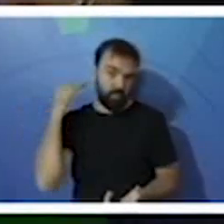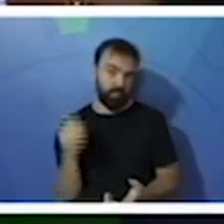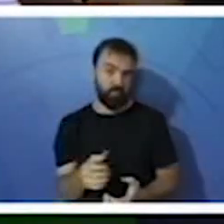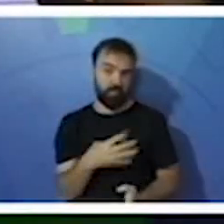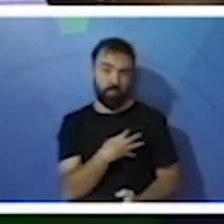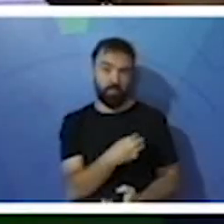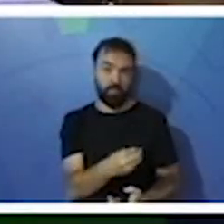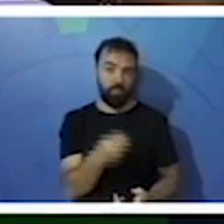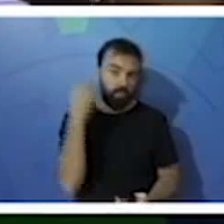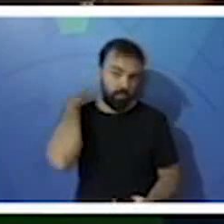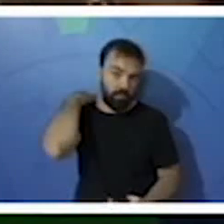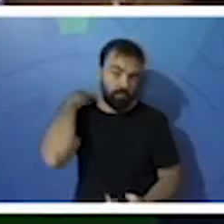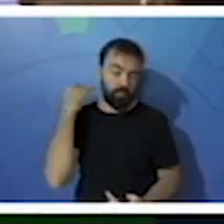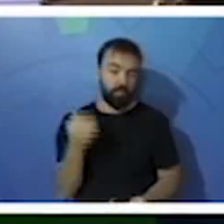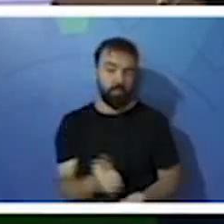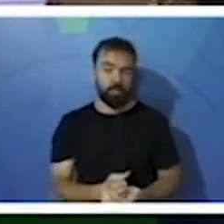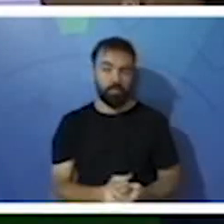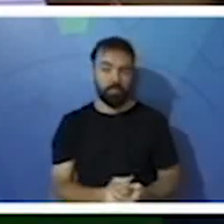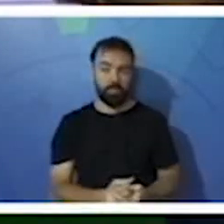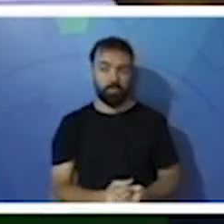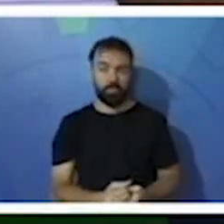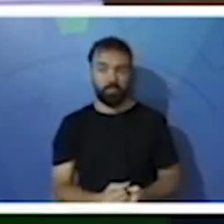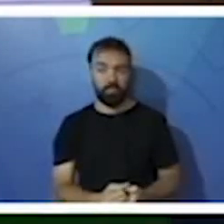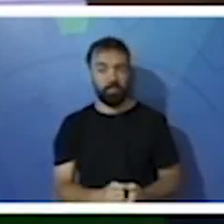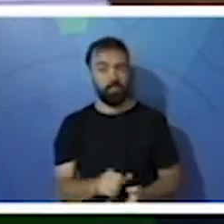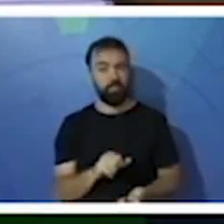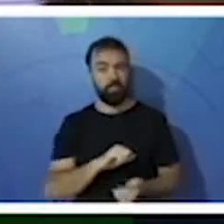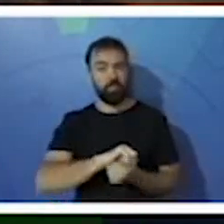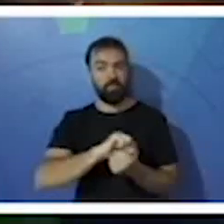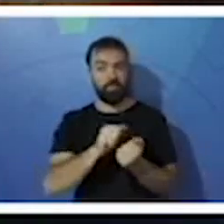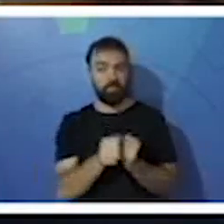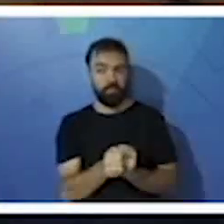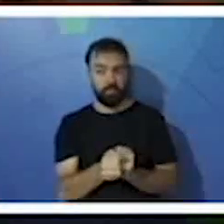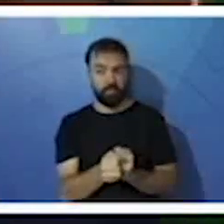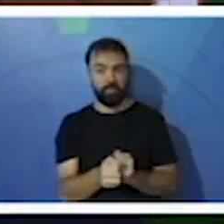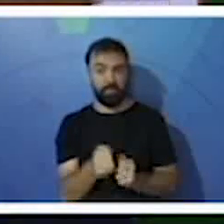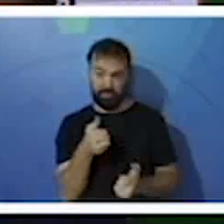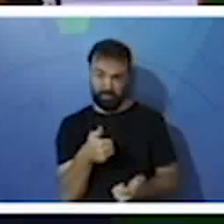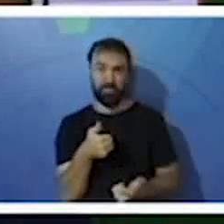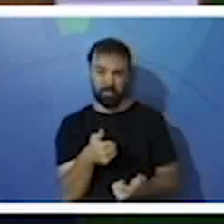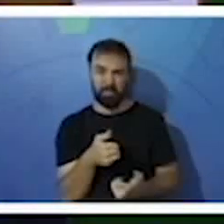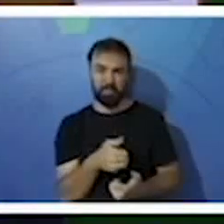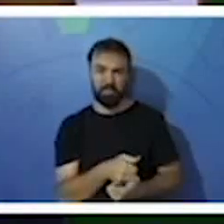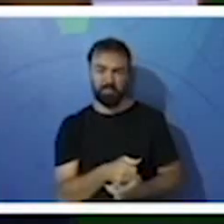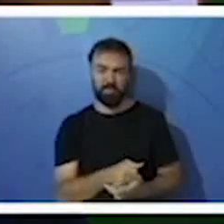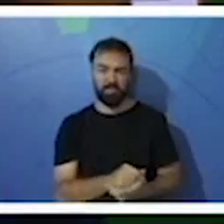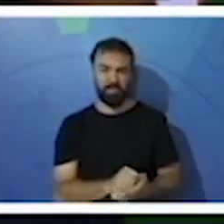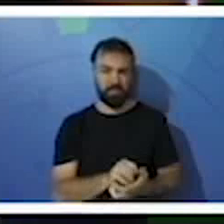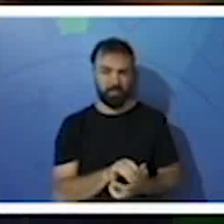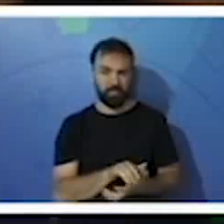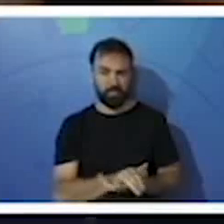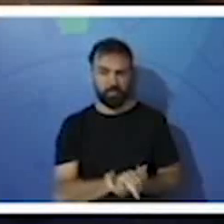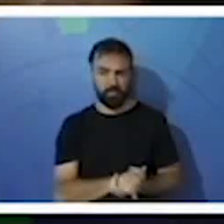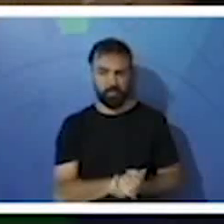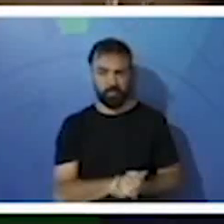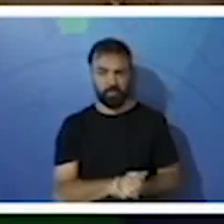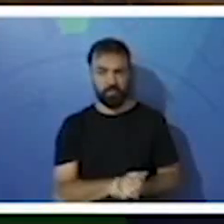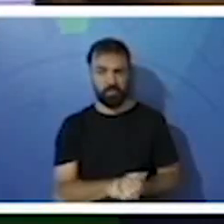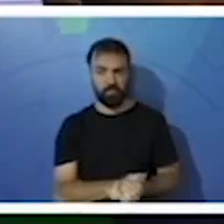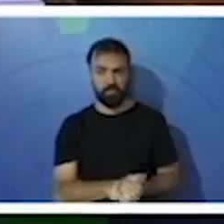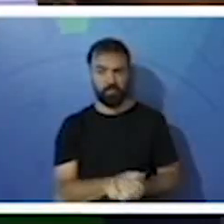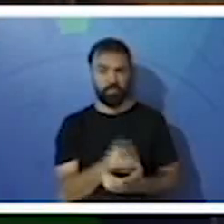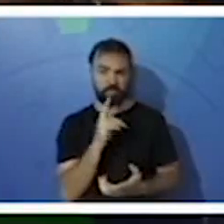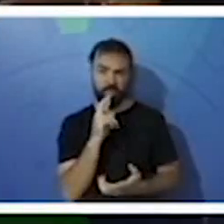nas costas? Ela representa uma adaptação vantajosa. Será que isso é melhor para as aves? Por quê?